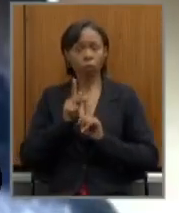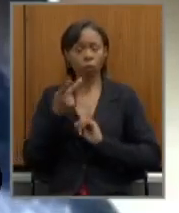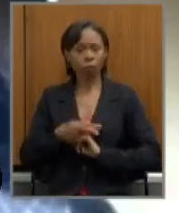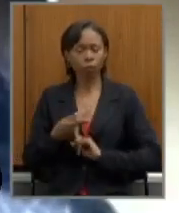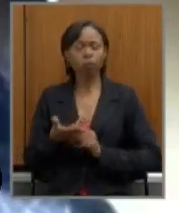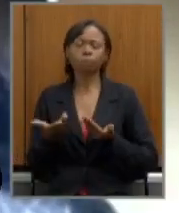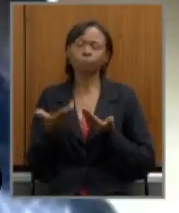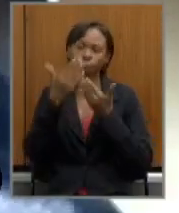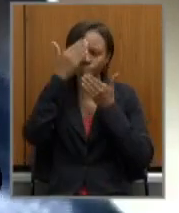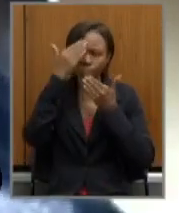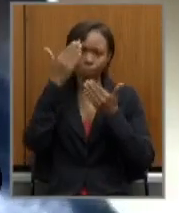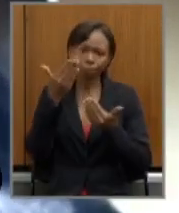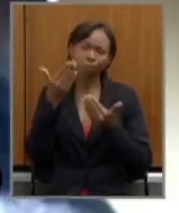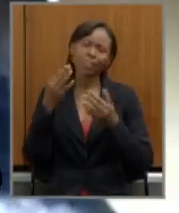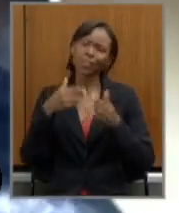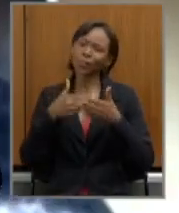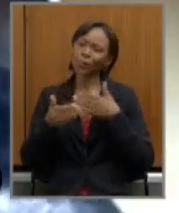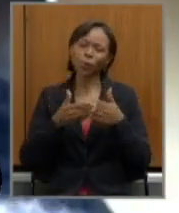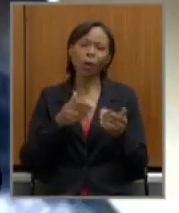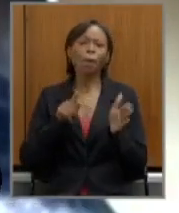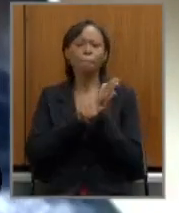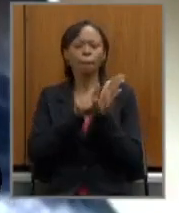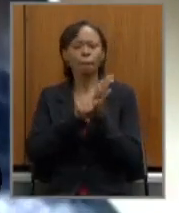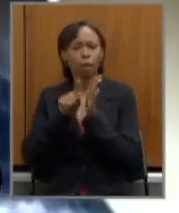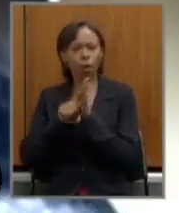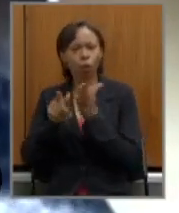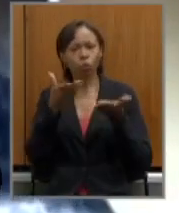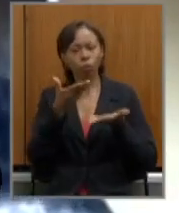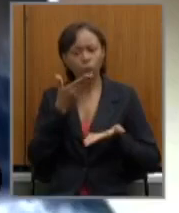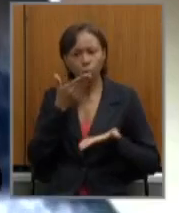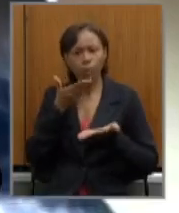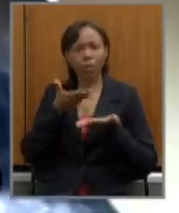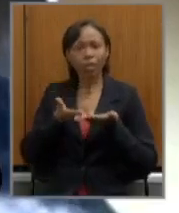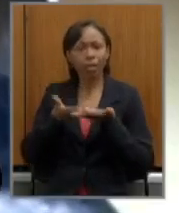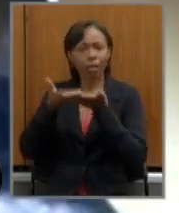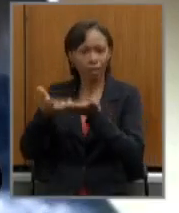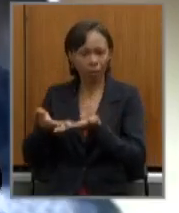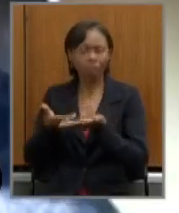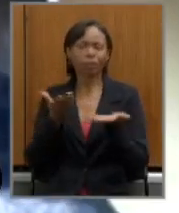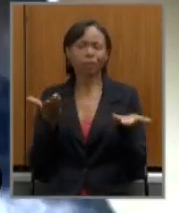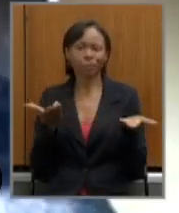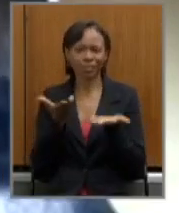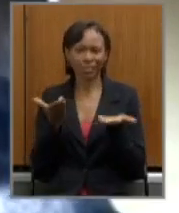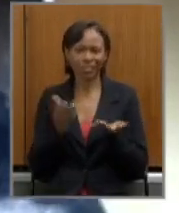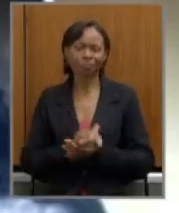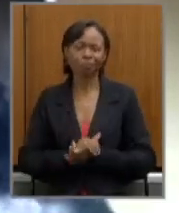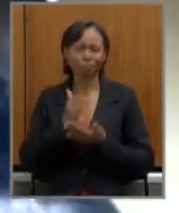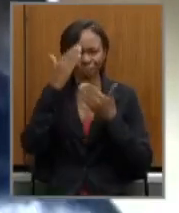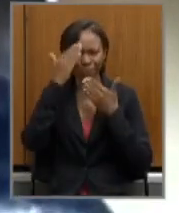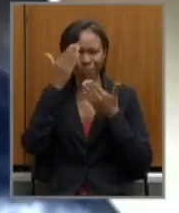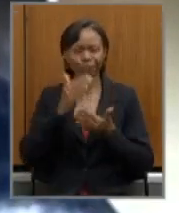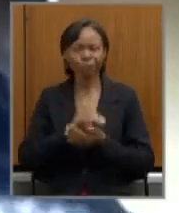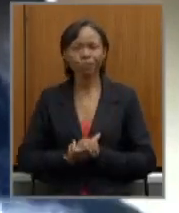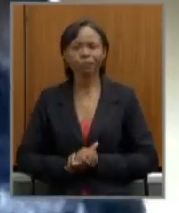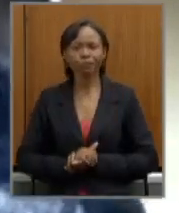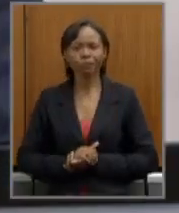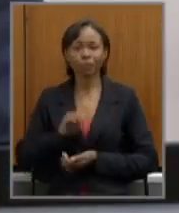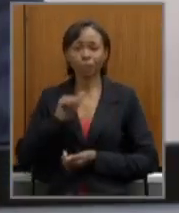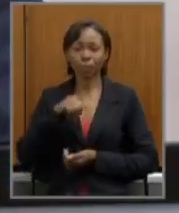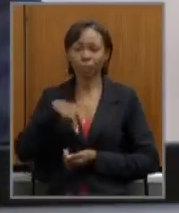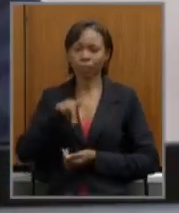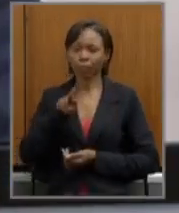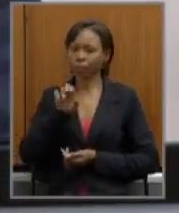agradeço e todas as perguntas serão encaminhadas para um pedido de informação para os senhores obrigado obrigado deputado